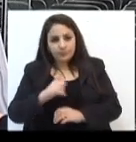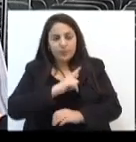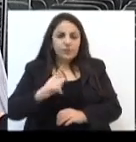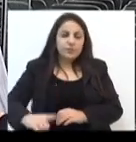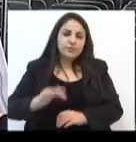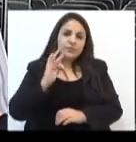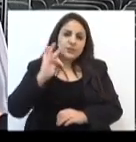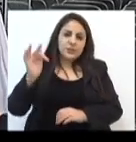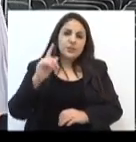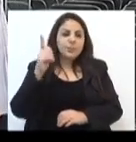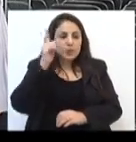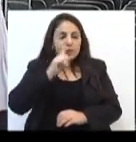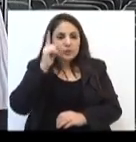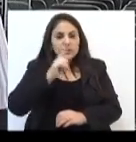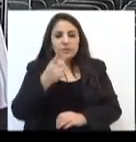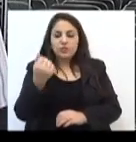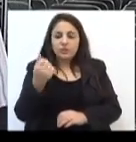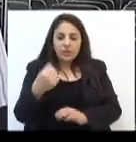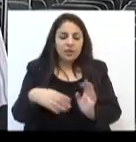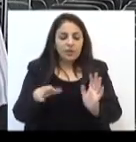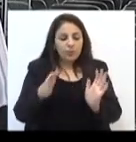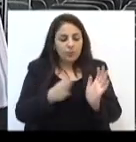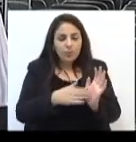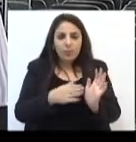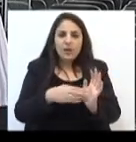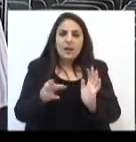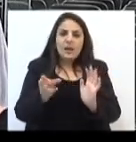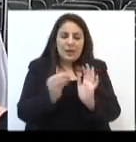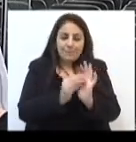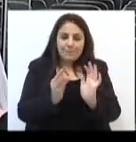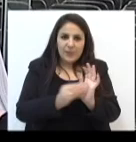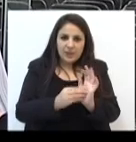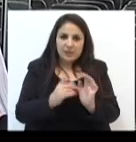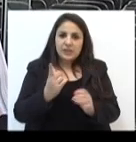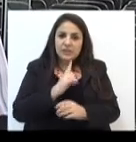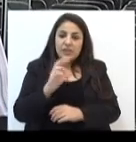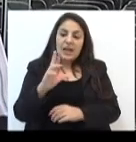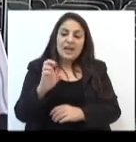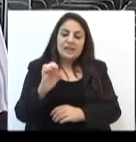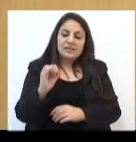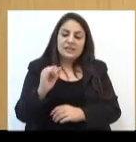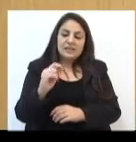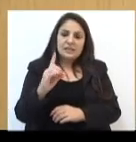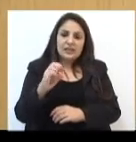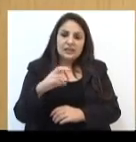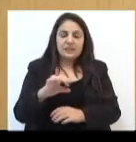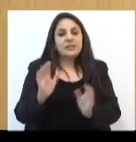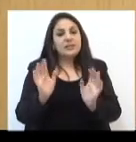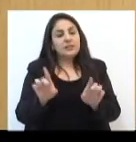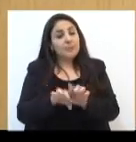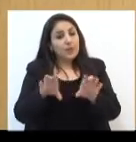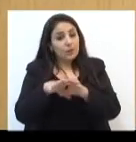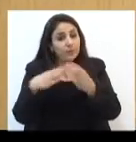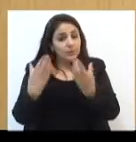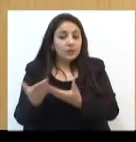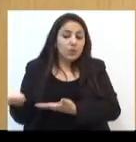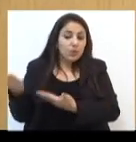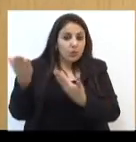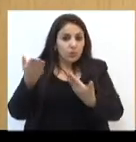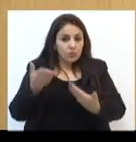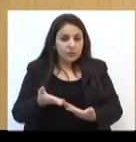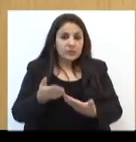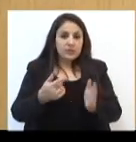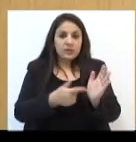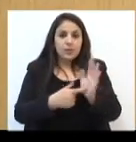Pode-se conseguir emendas, verbas, porque o hospital tem a residência médica. E a comunidade também está